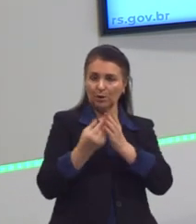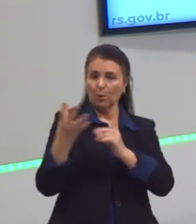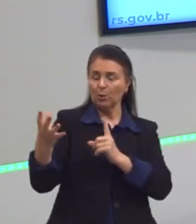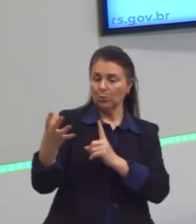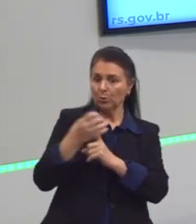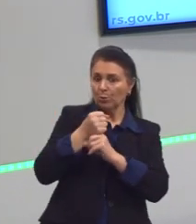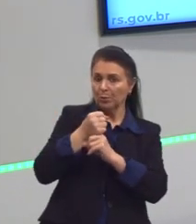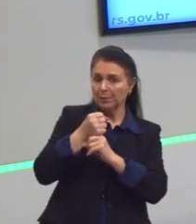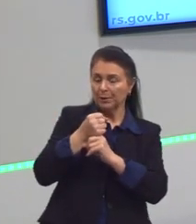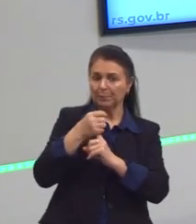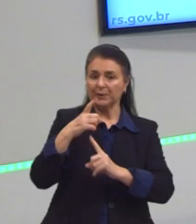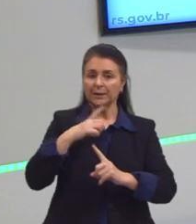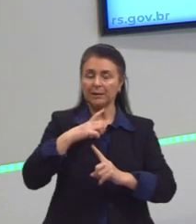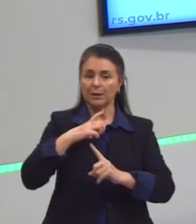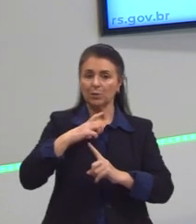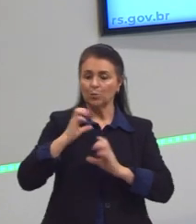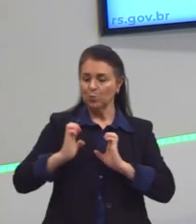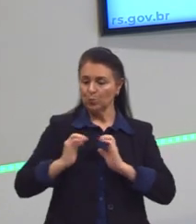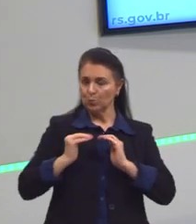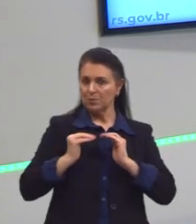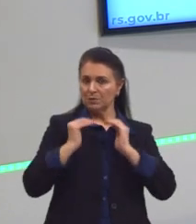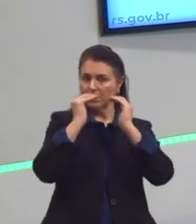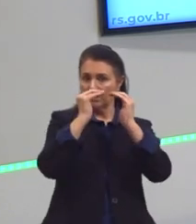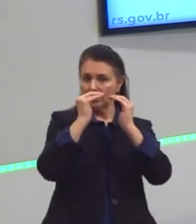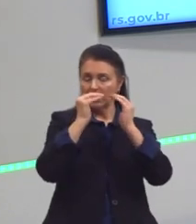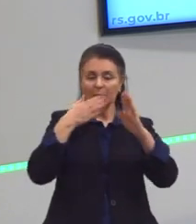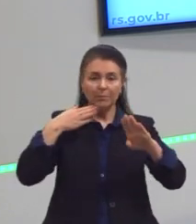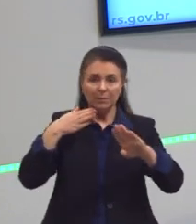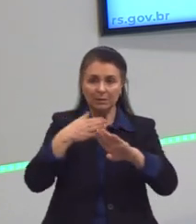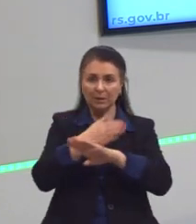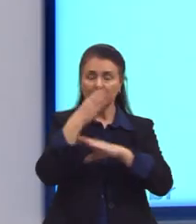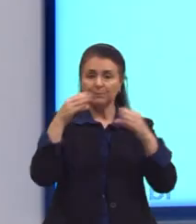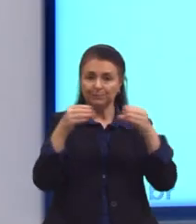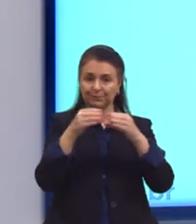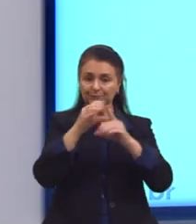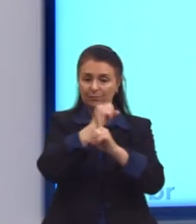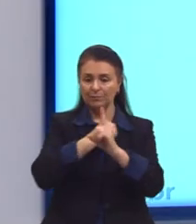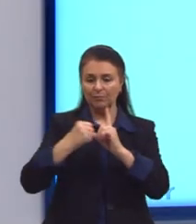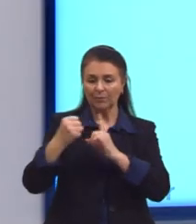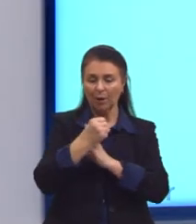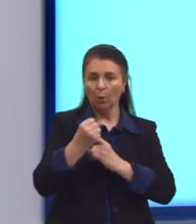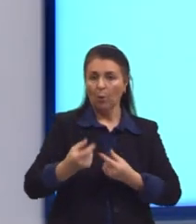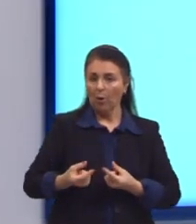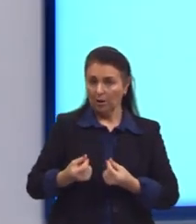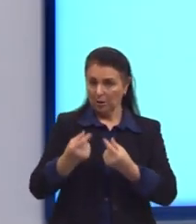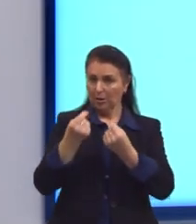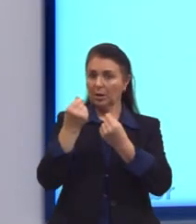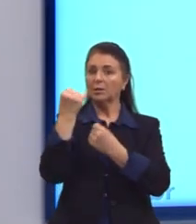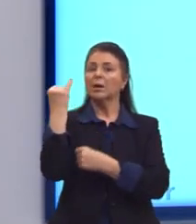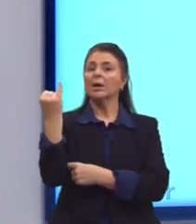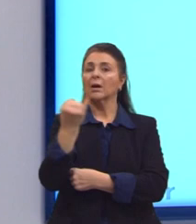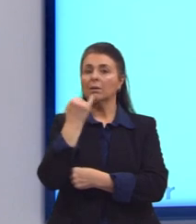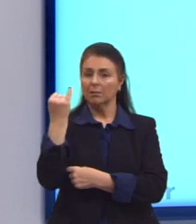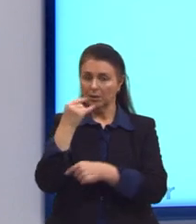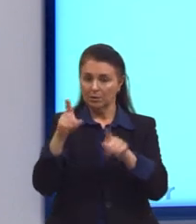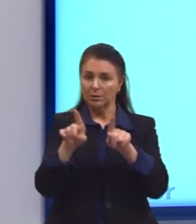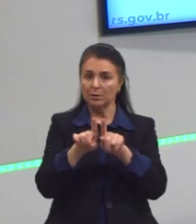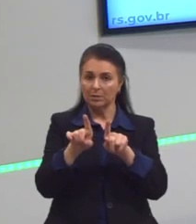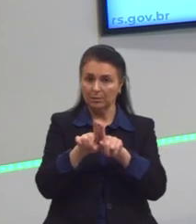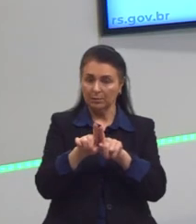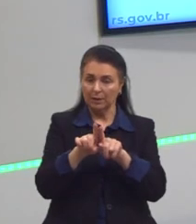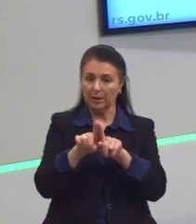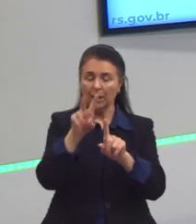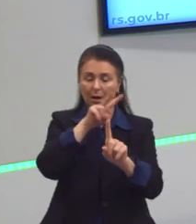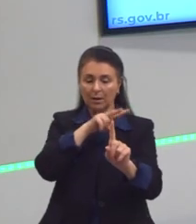Então, ele tem um status, ele pode pertencer a uma classe social. A riqueza, claro, que é importante. A questão econômica também é importante na